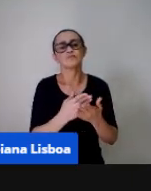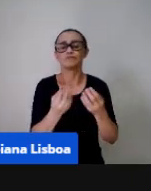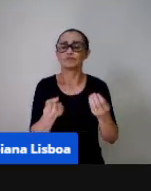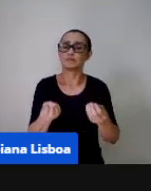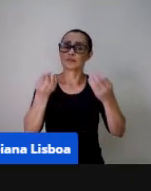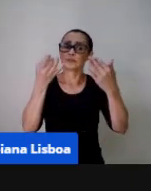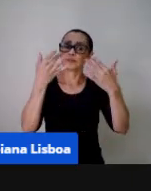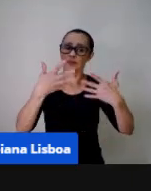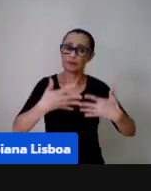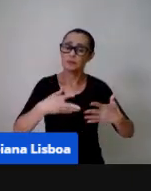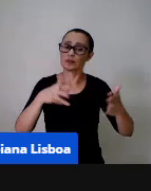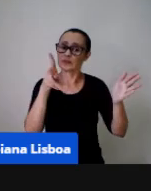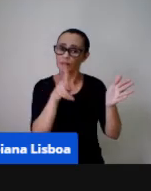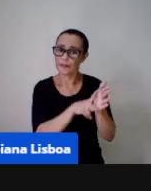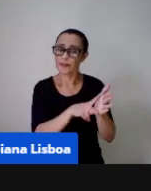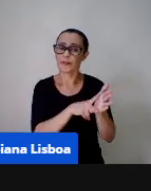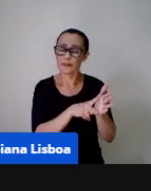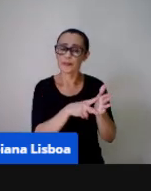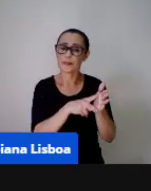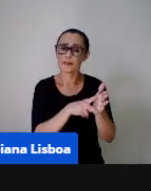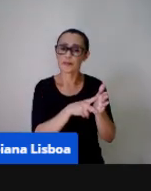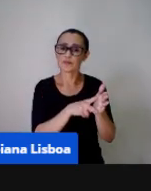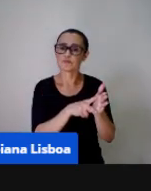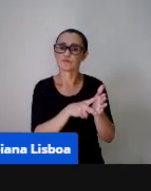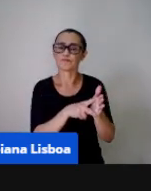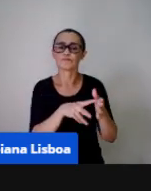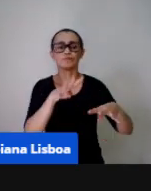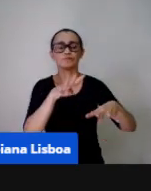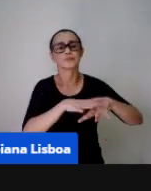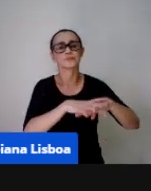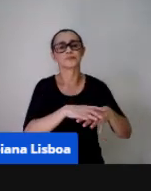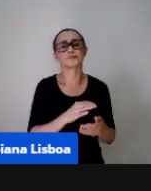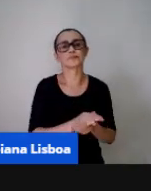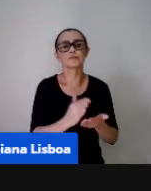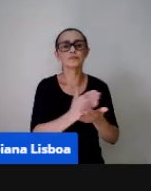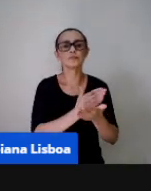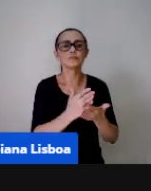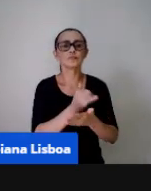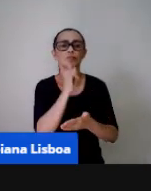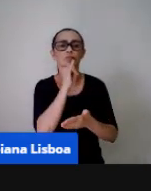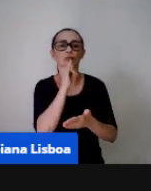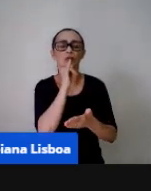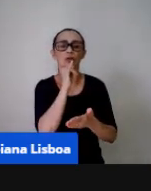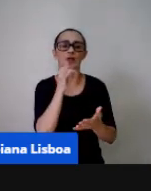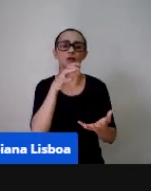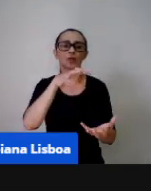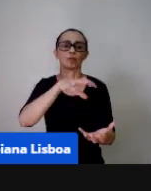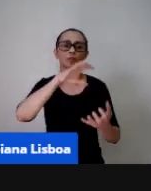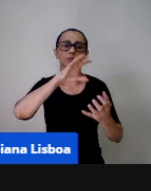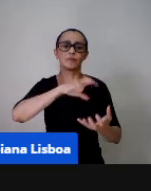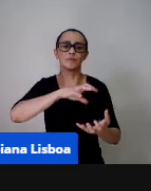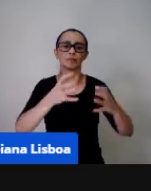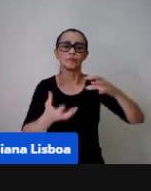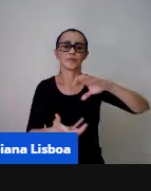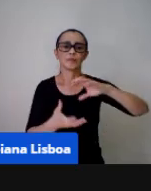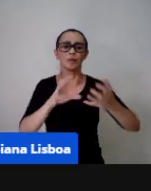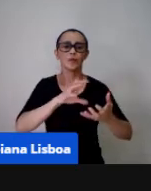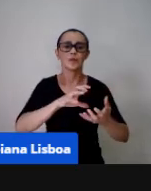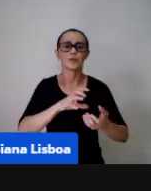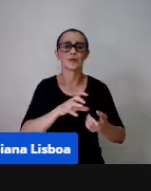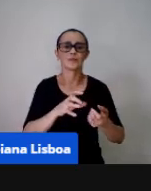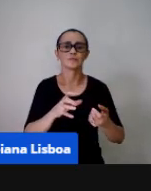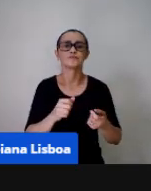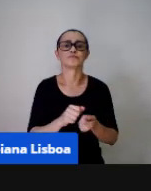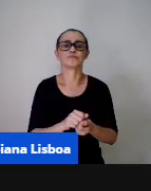próximo por favor então ali alguns exemplos com bolas com cordas próximo por